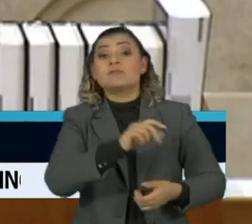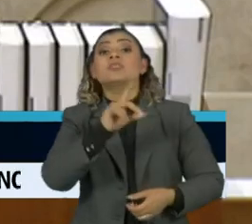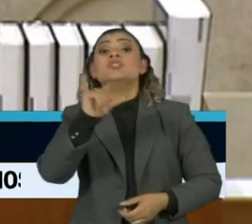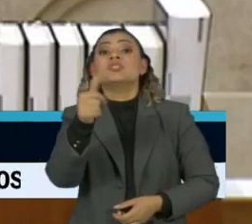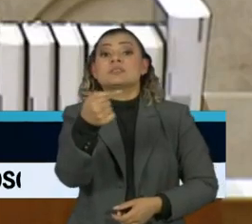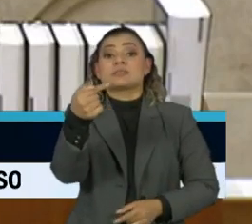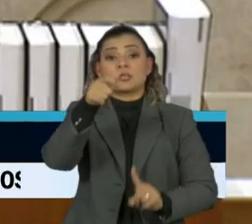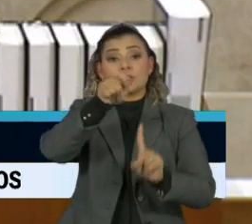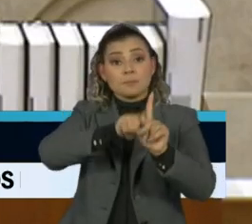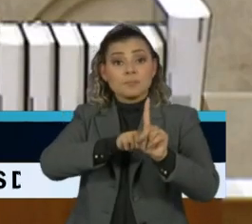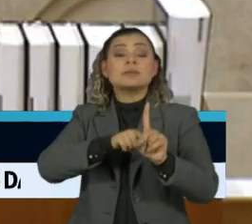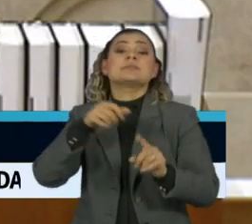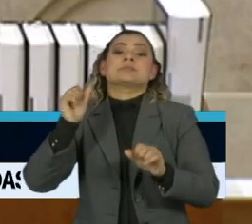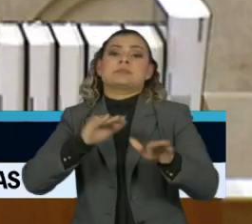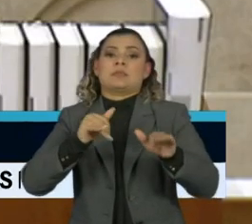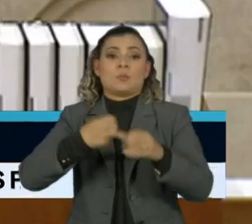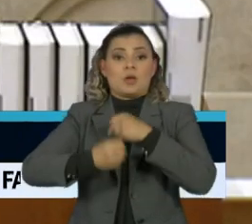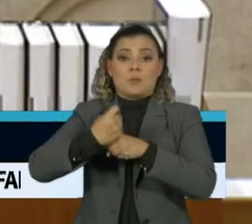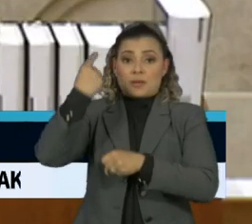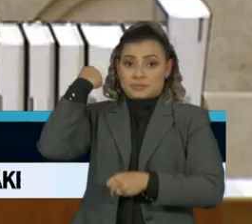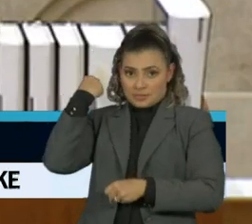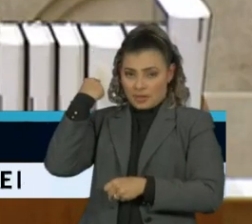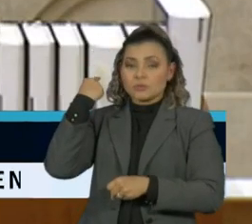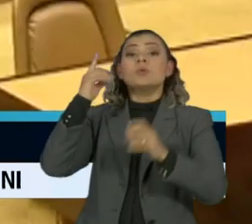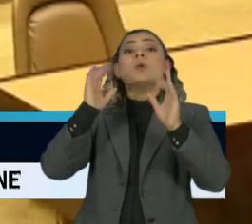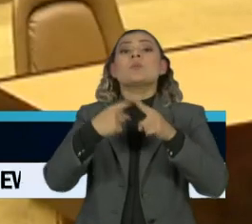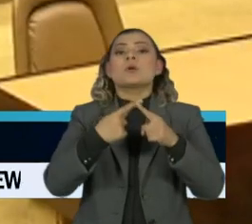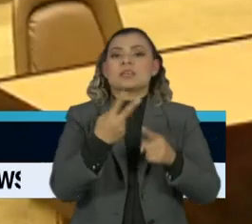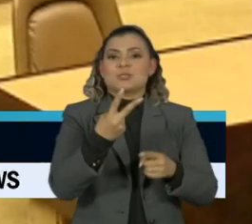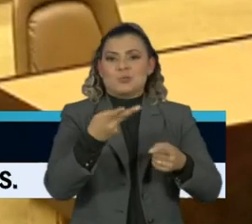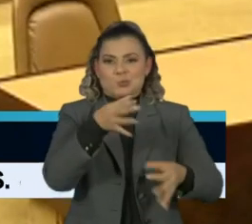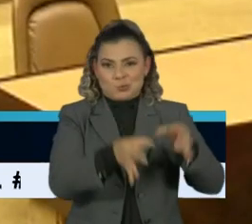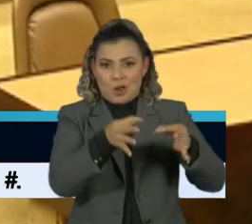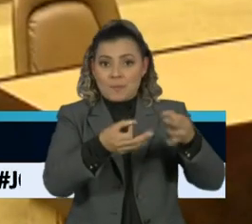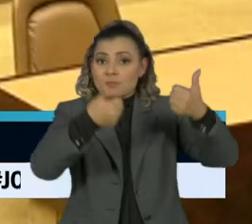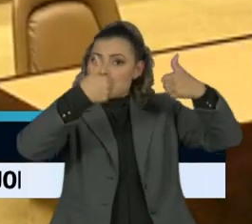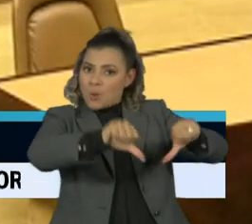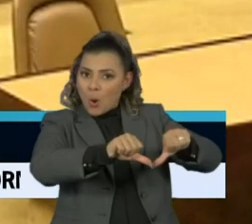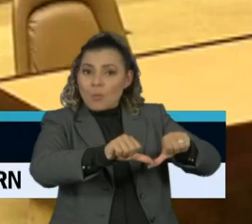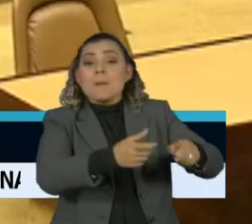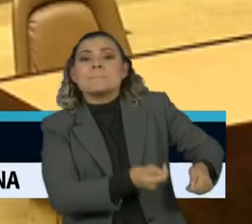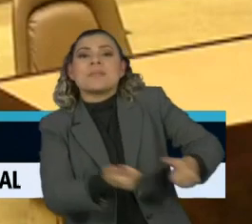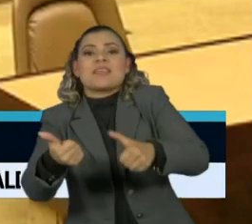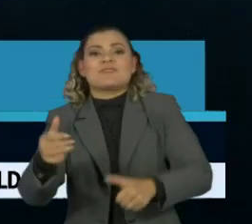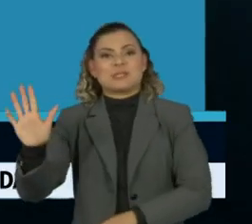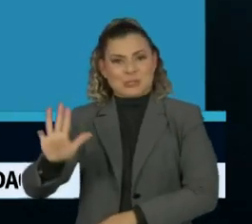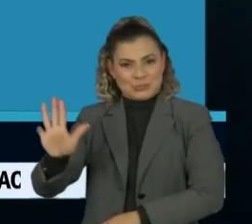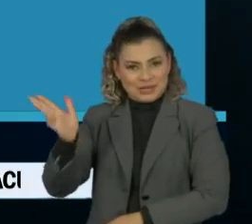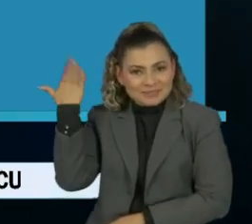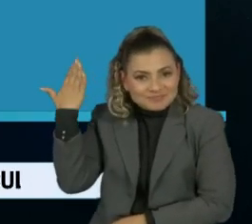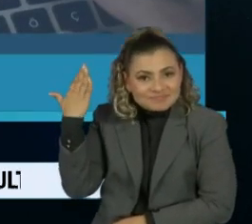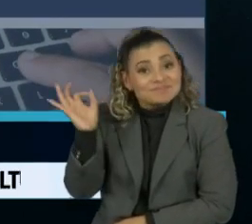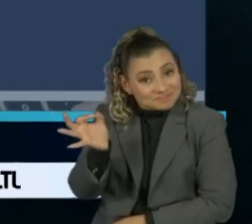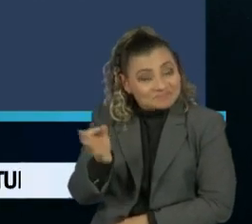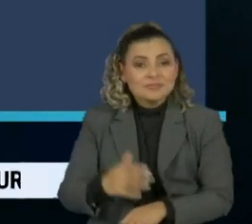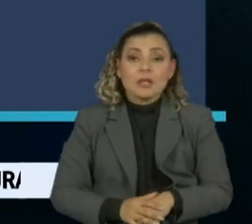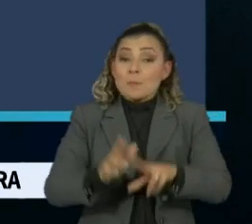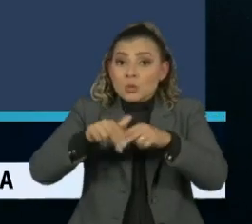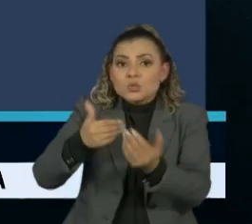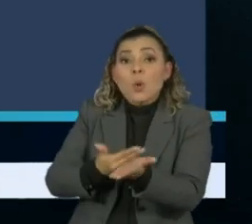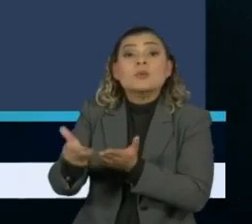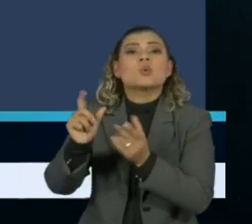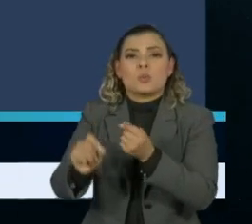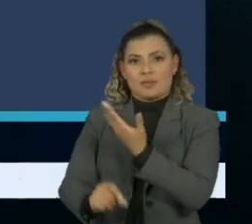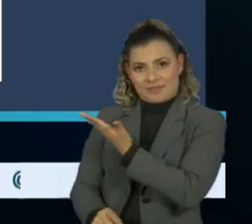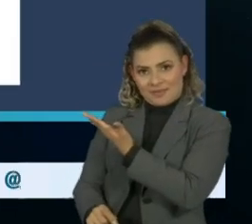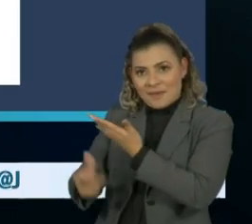passado, dia em que a corte derrubou a prisão em segunda instância, decisão que favoreceu o ex-presidente Lula. O esquema funcionaria assim.